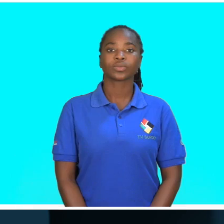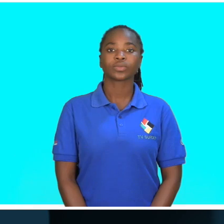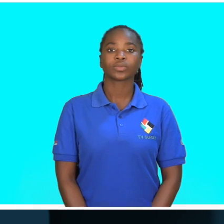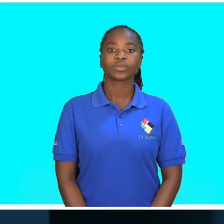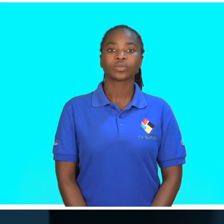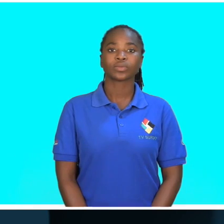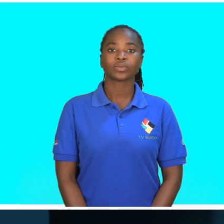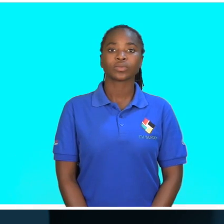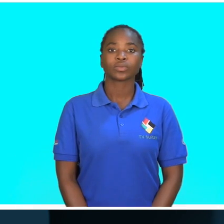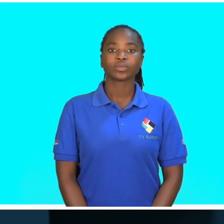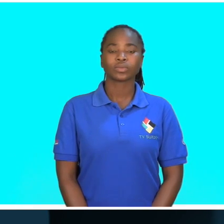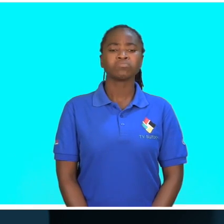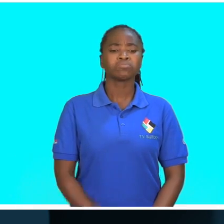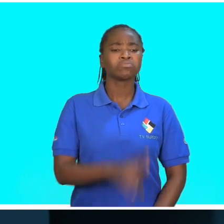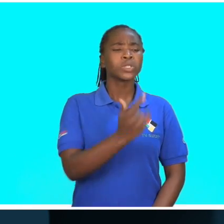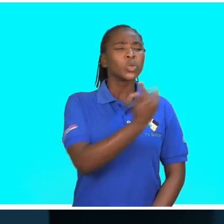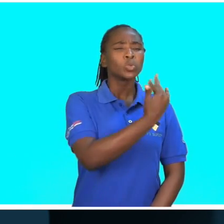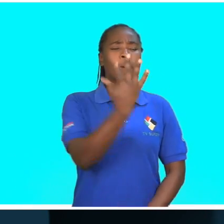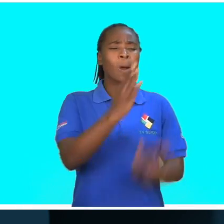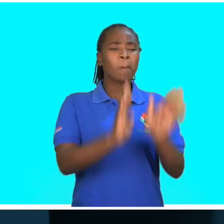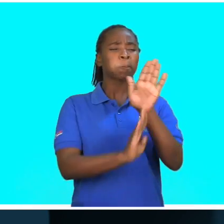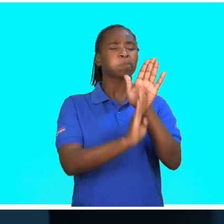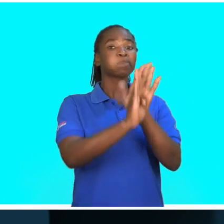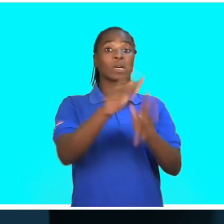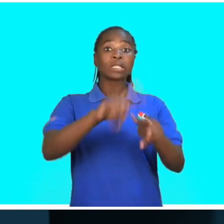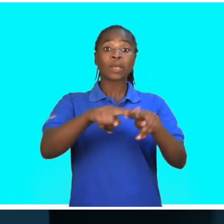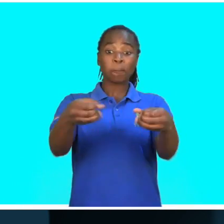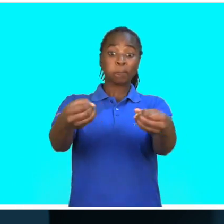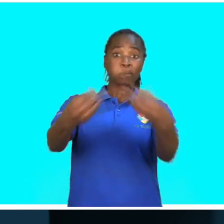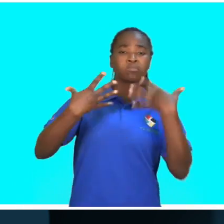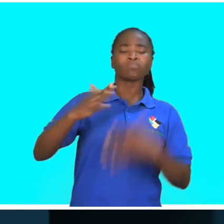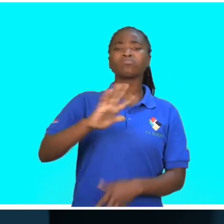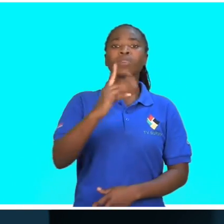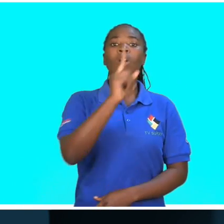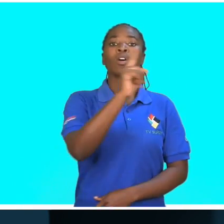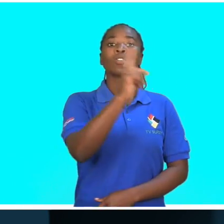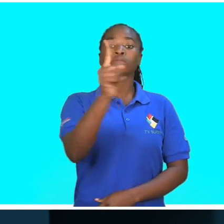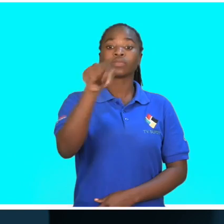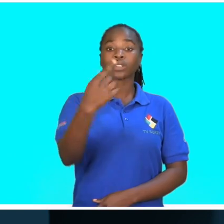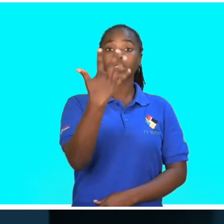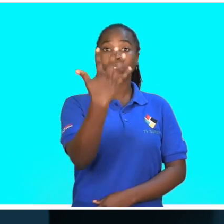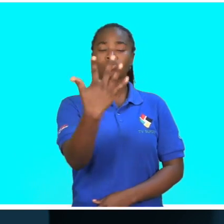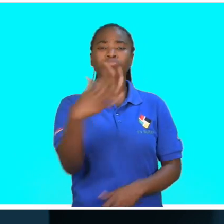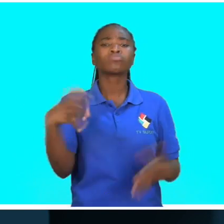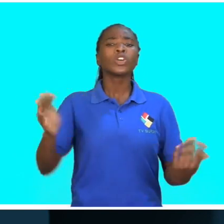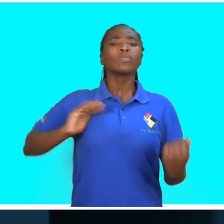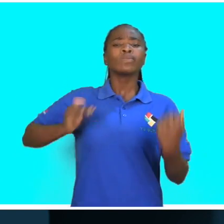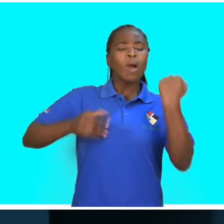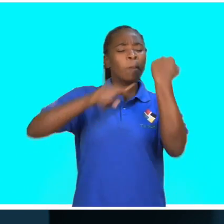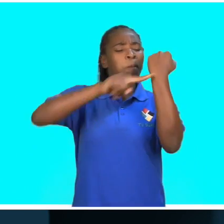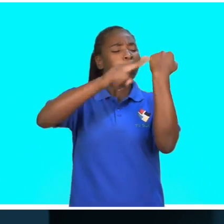Numa altura em que a prevalência do HIV-Sida subiu de 11,5 para 13,2%,